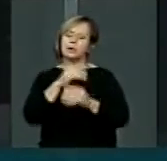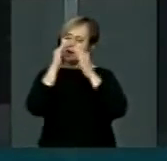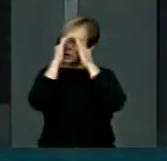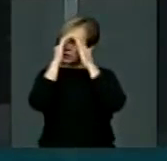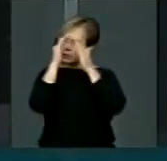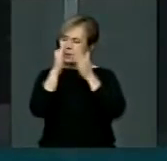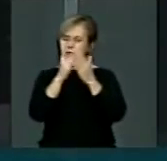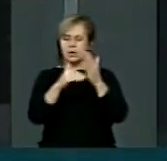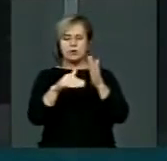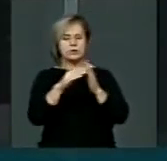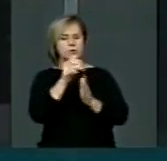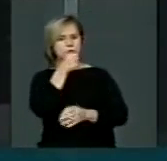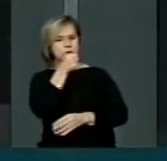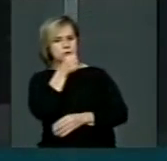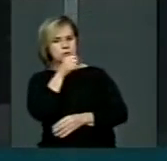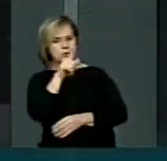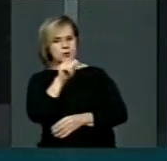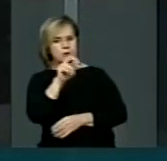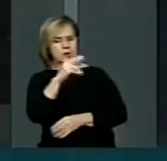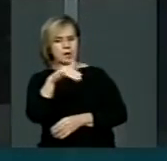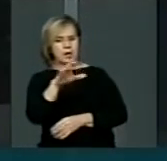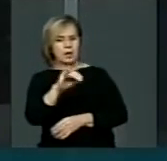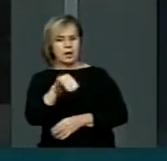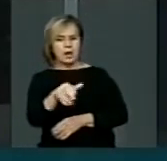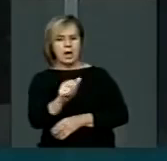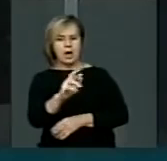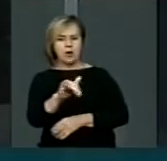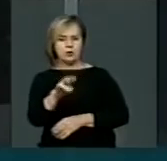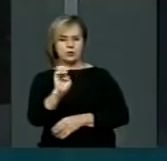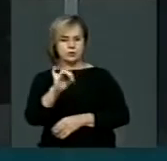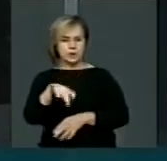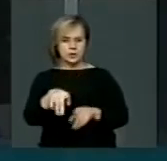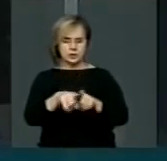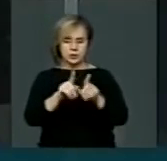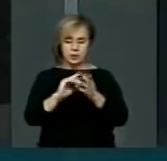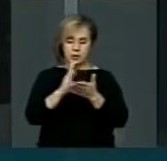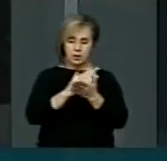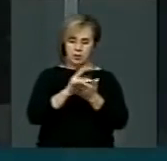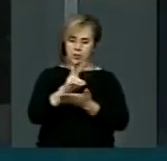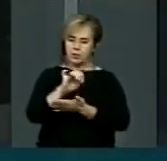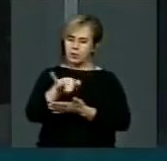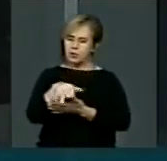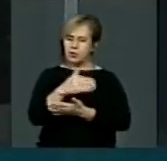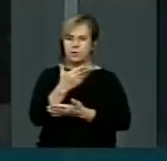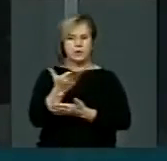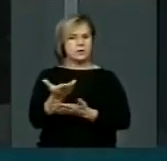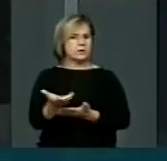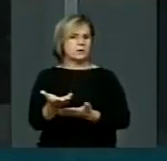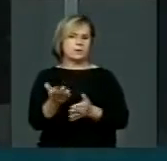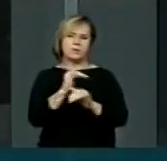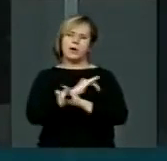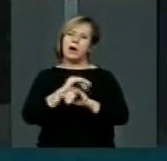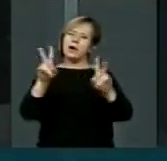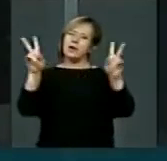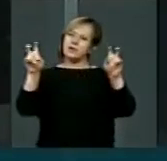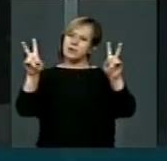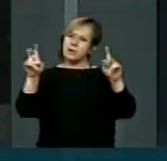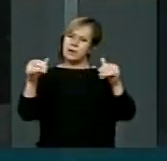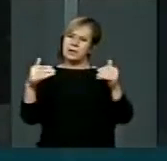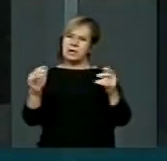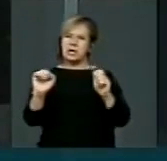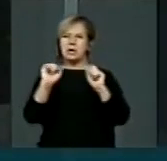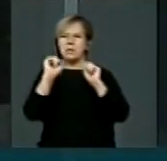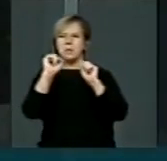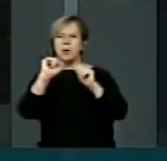coluna Radar, ao jornalista Lauro Jardim, que essa matéria vinculada de uma possível